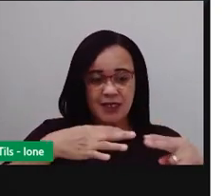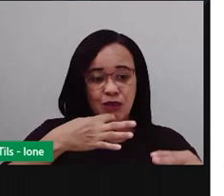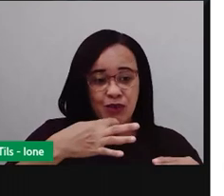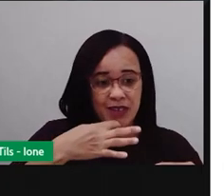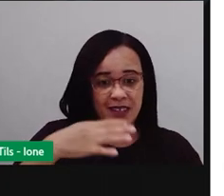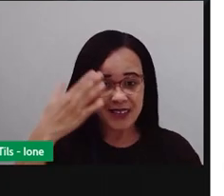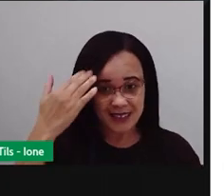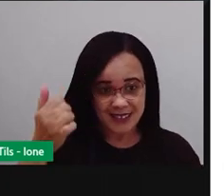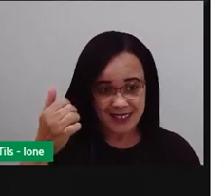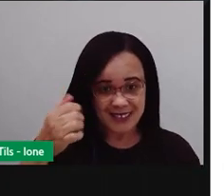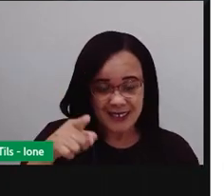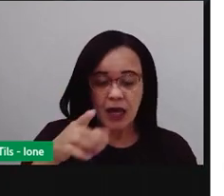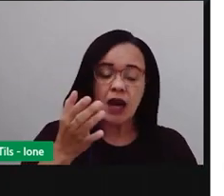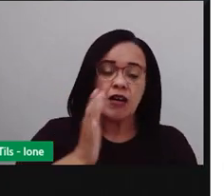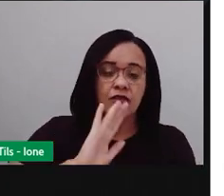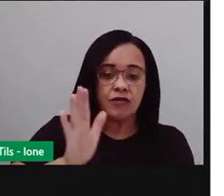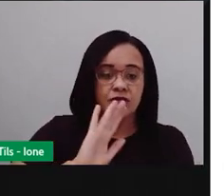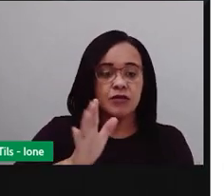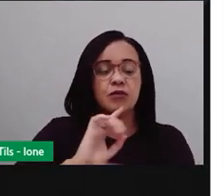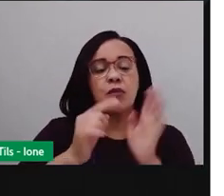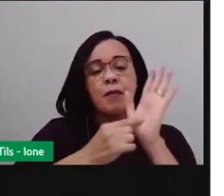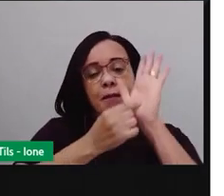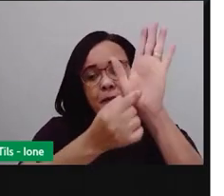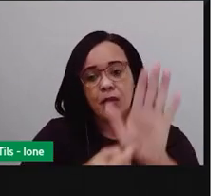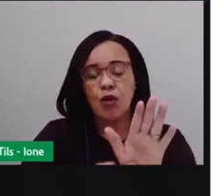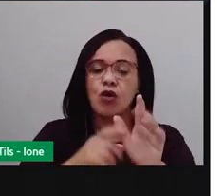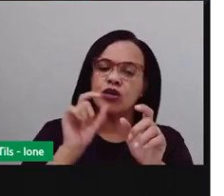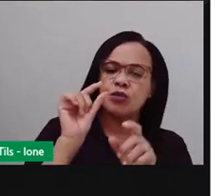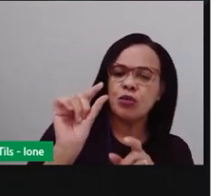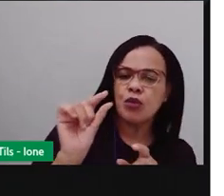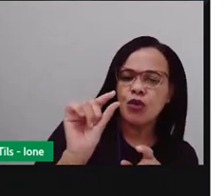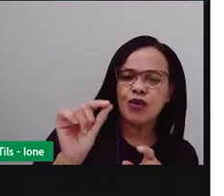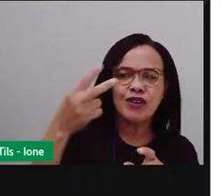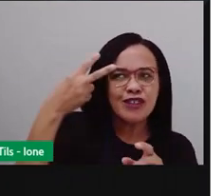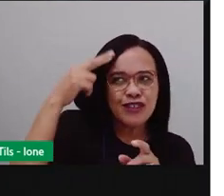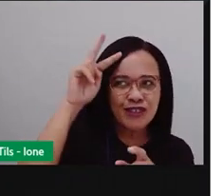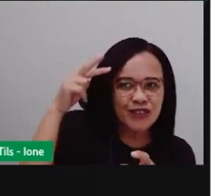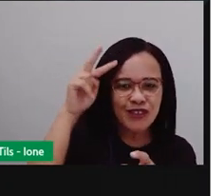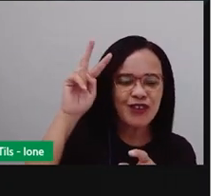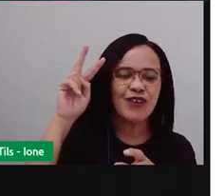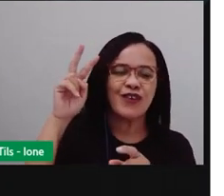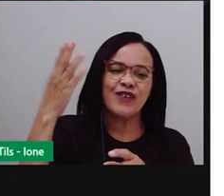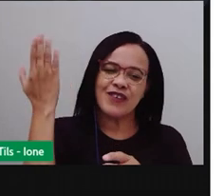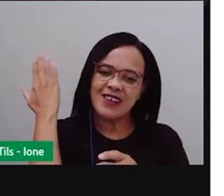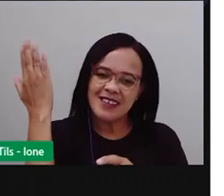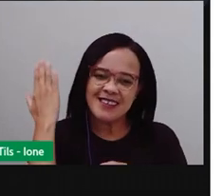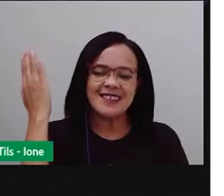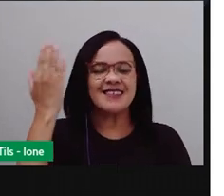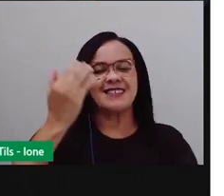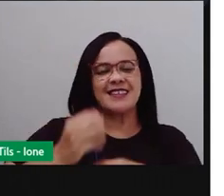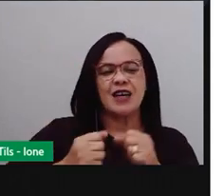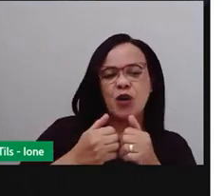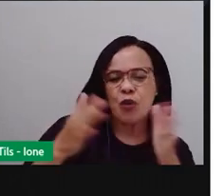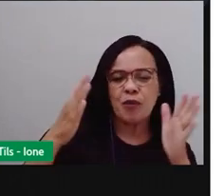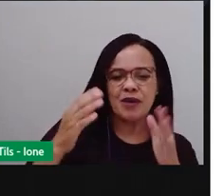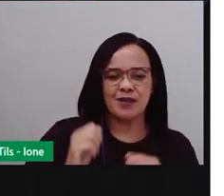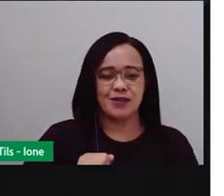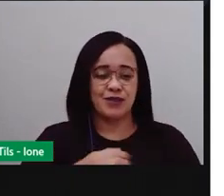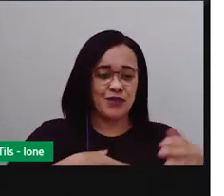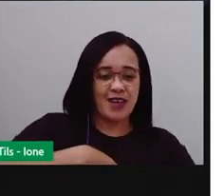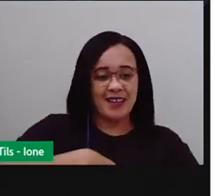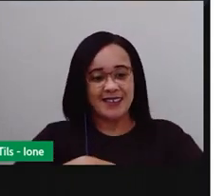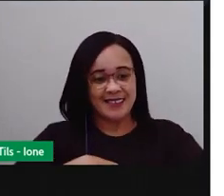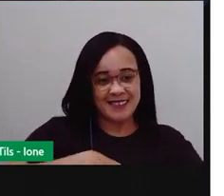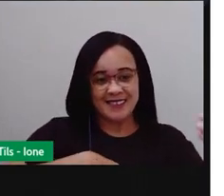Esse vídeo mostra para a gente um pouquinho do histórico das festas juninas aqui